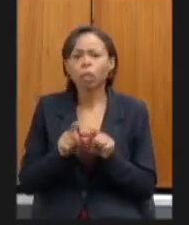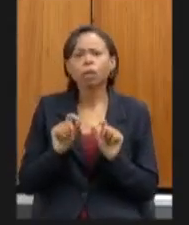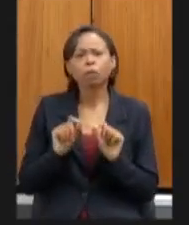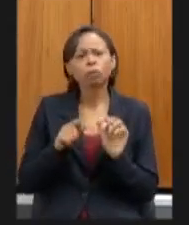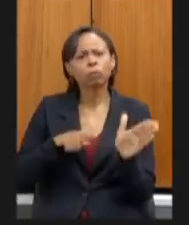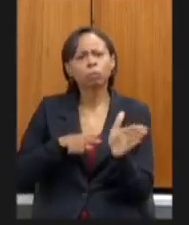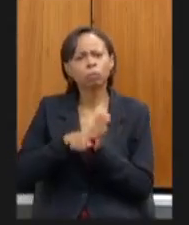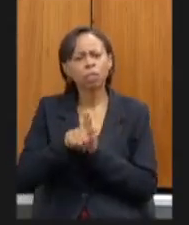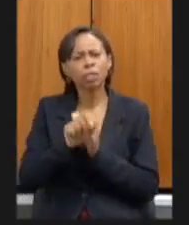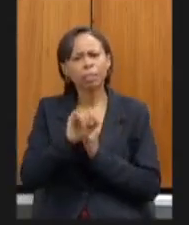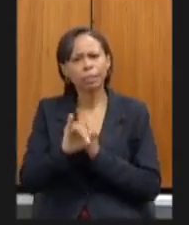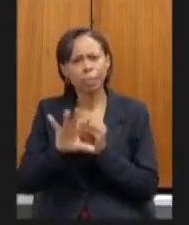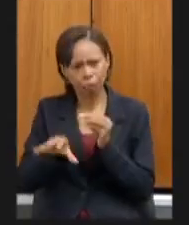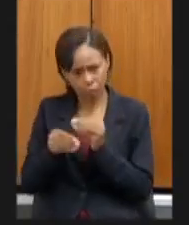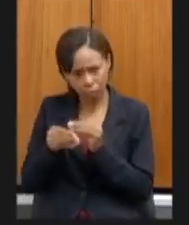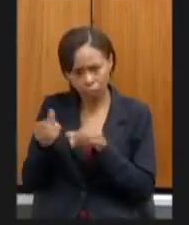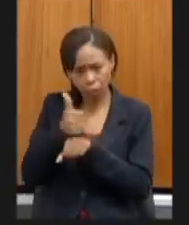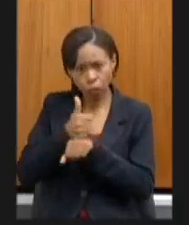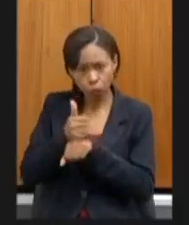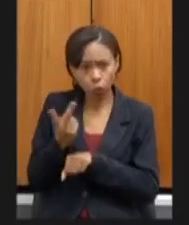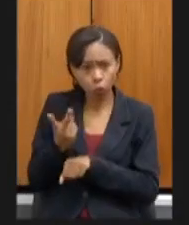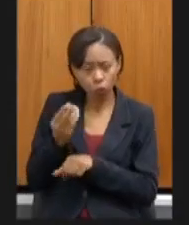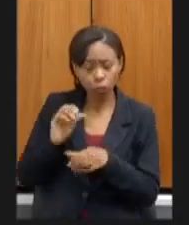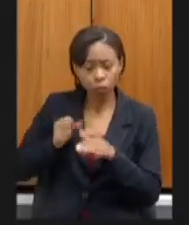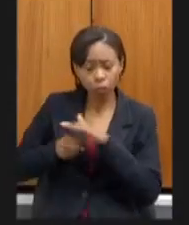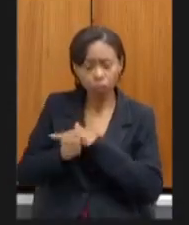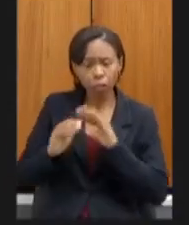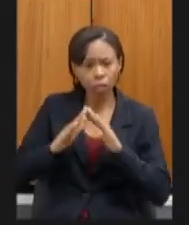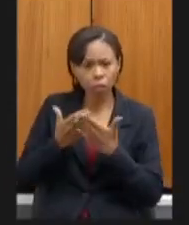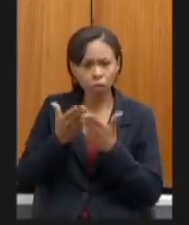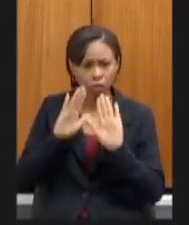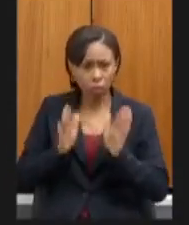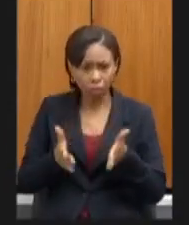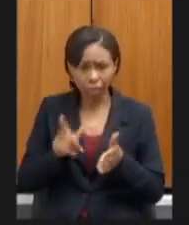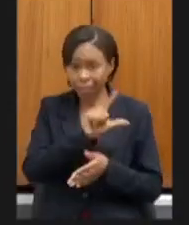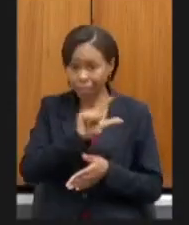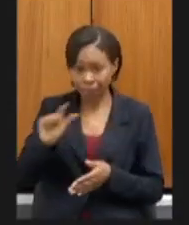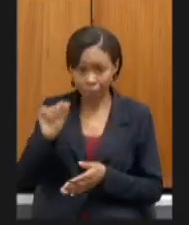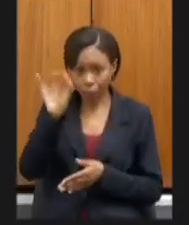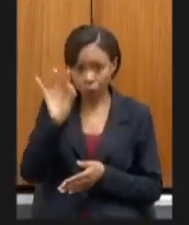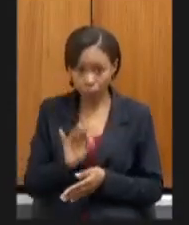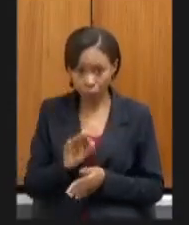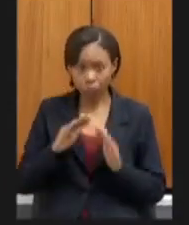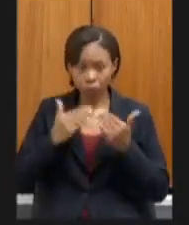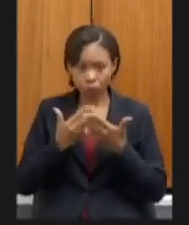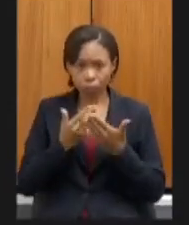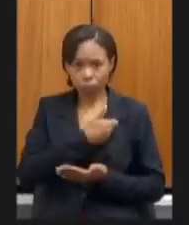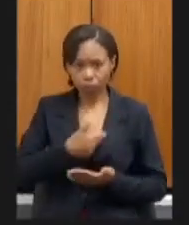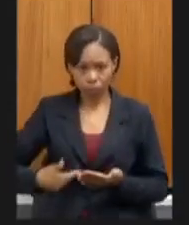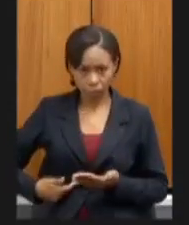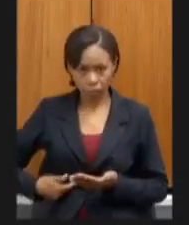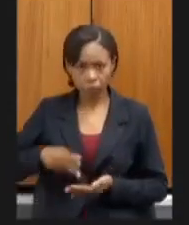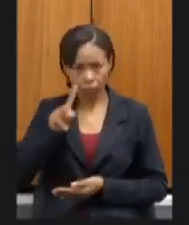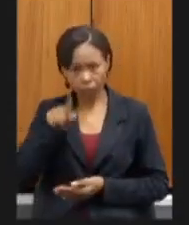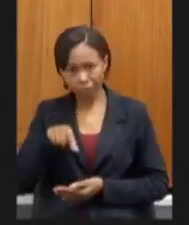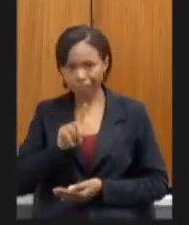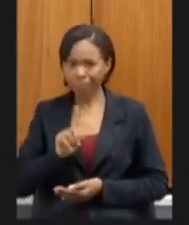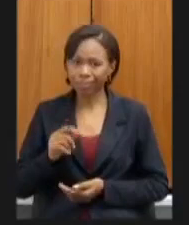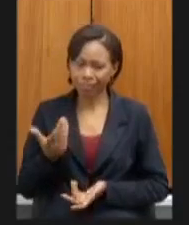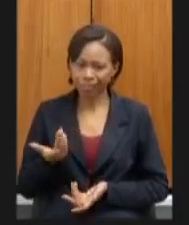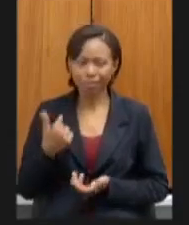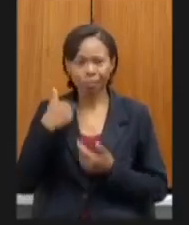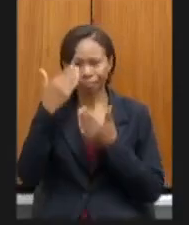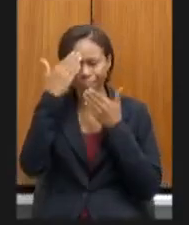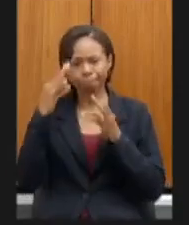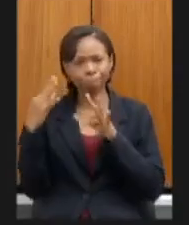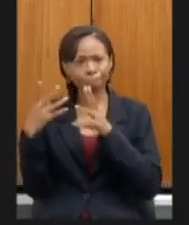nessa implementação já se prevê a cobertura em 100% das escolas estaduais do estado de Minas Gerais agradeço a